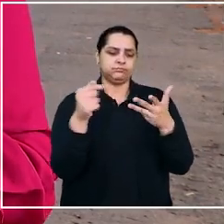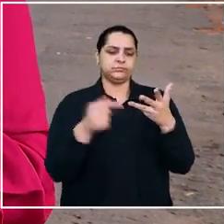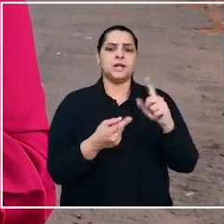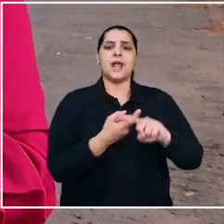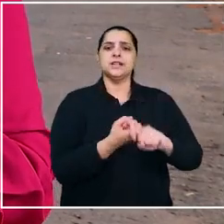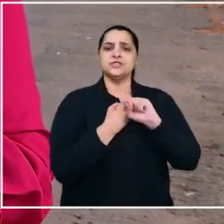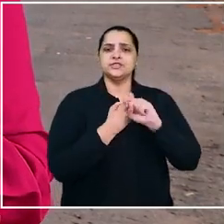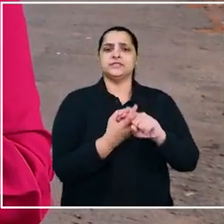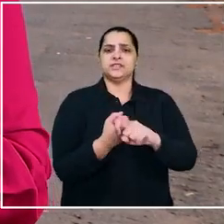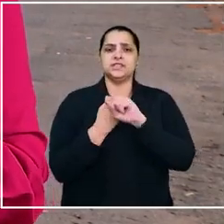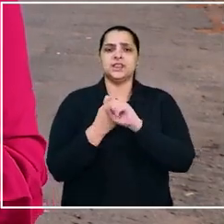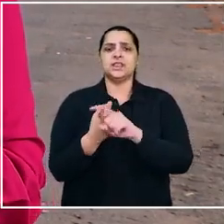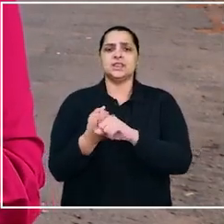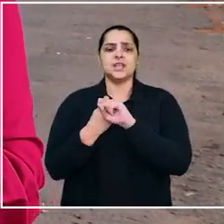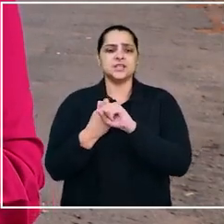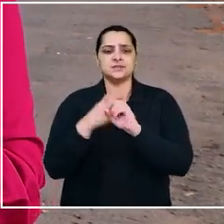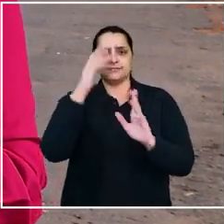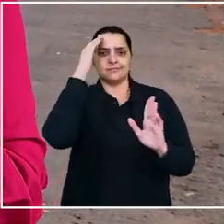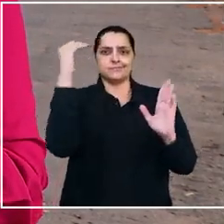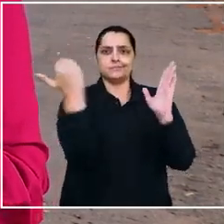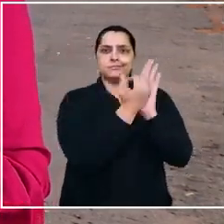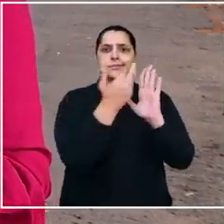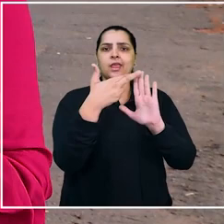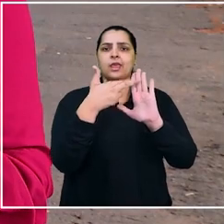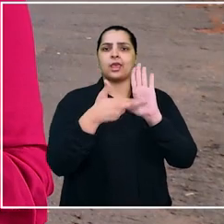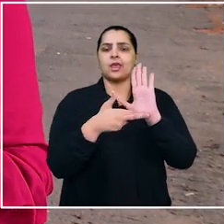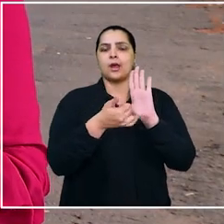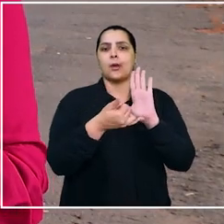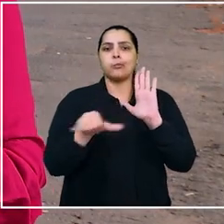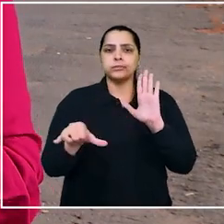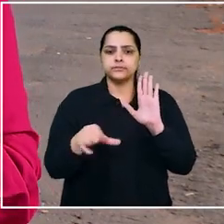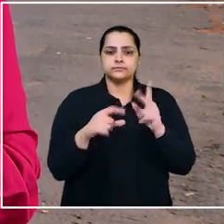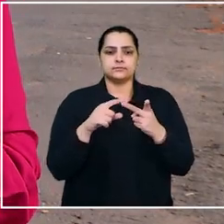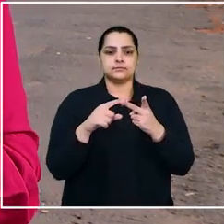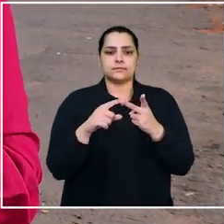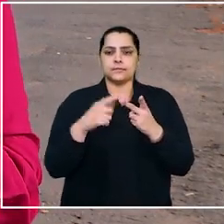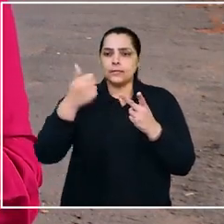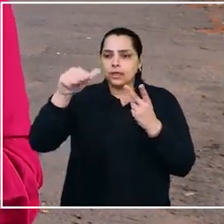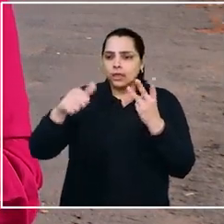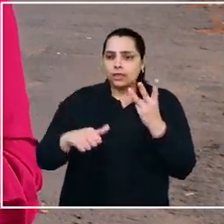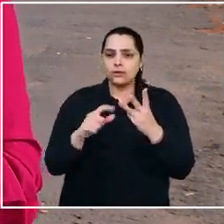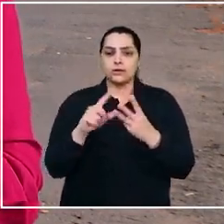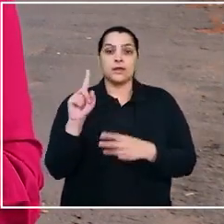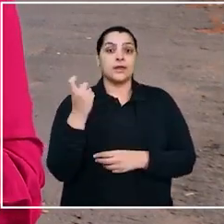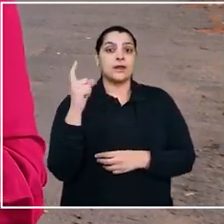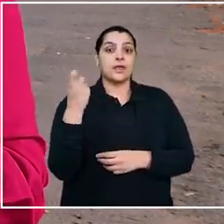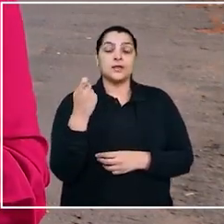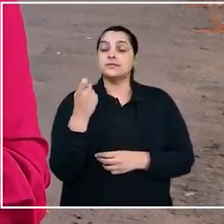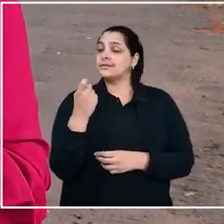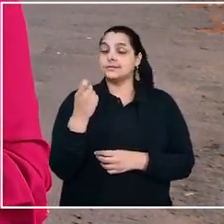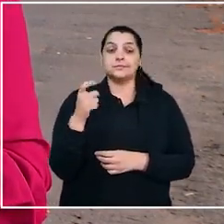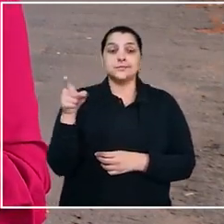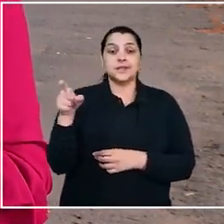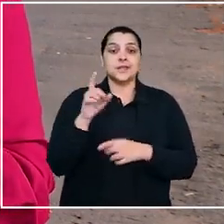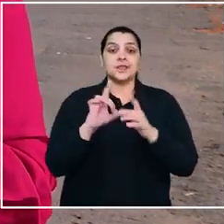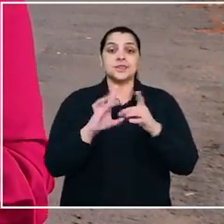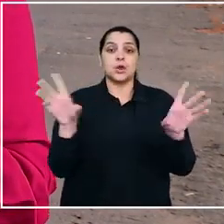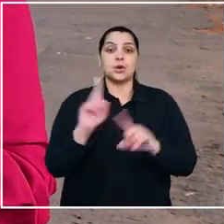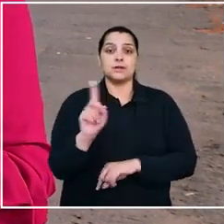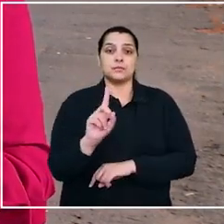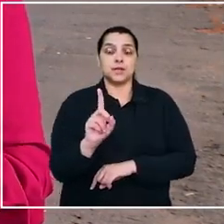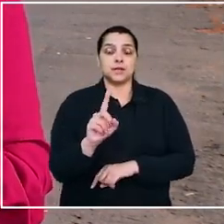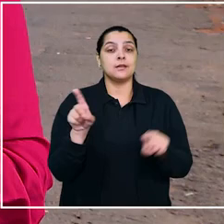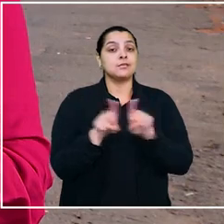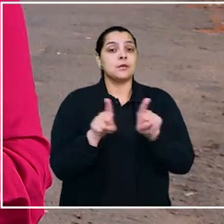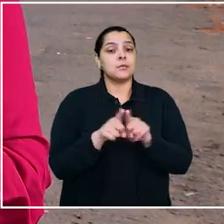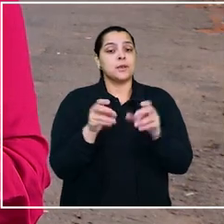diversas advertências por não cumprir normas internas, avariar cargas, fazer horas extras sem autorização e